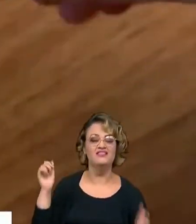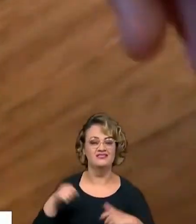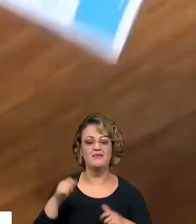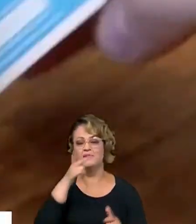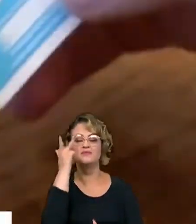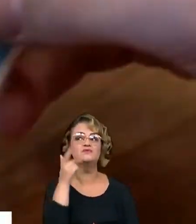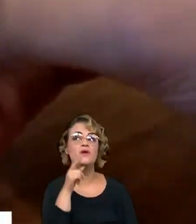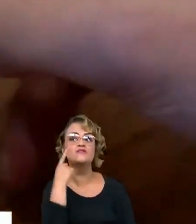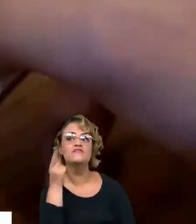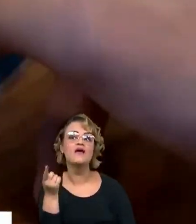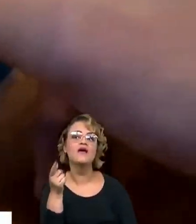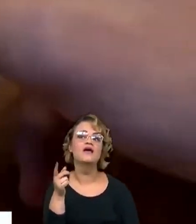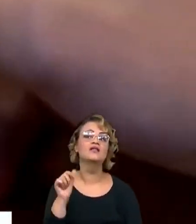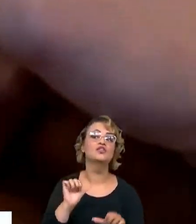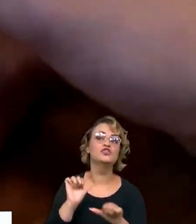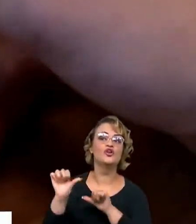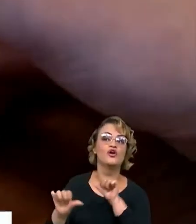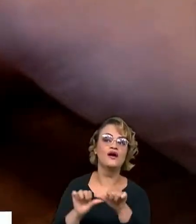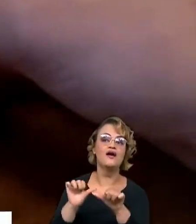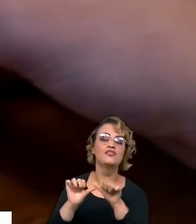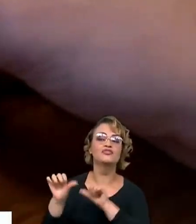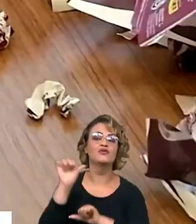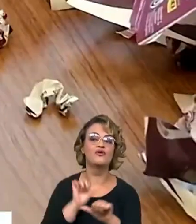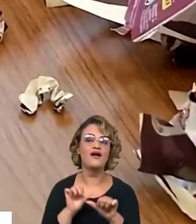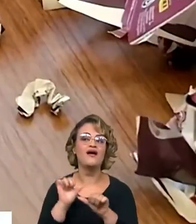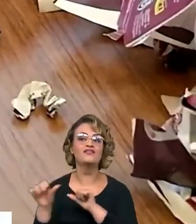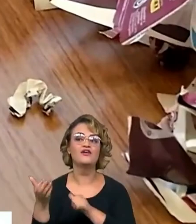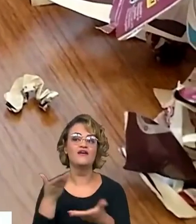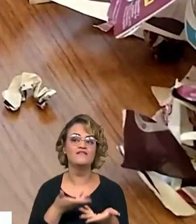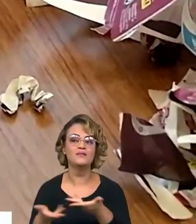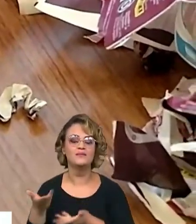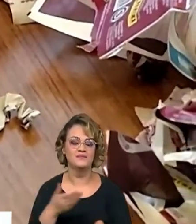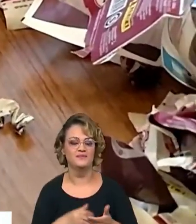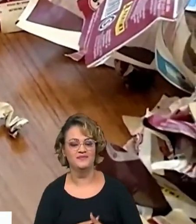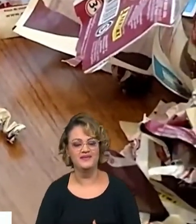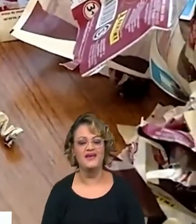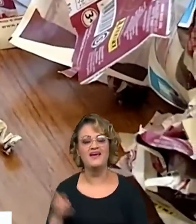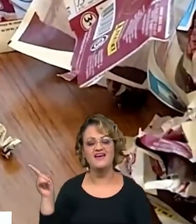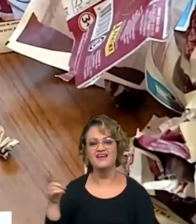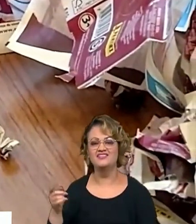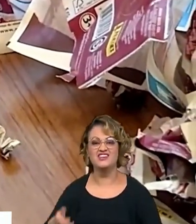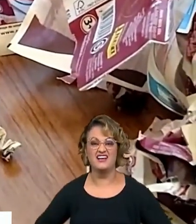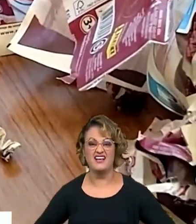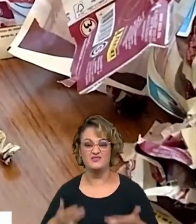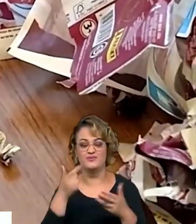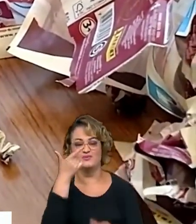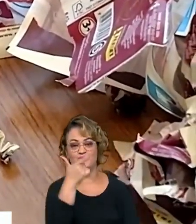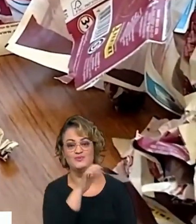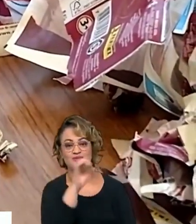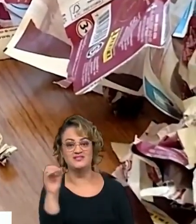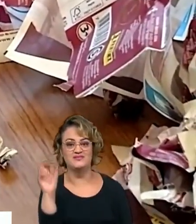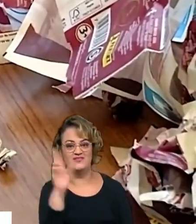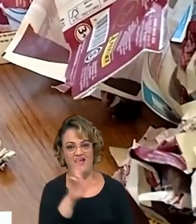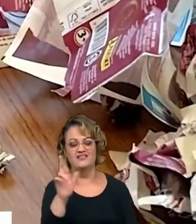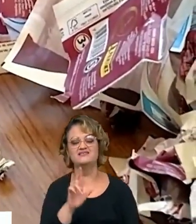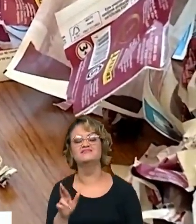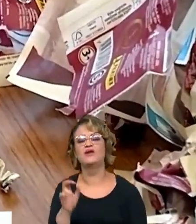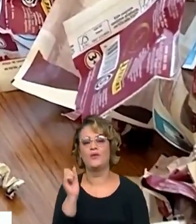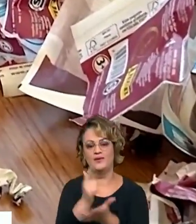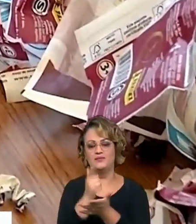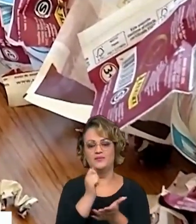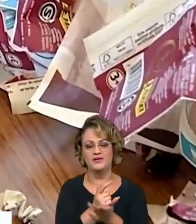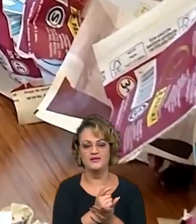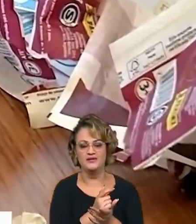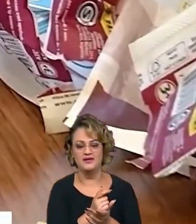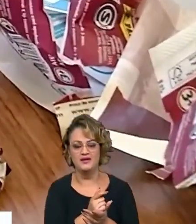colecionadores a saber quais adesivos faltam. O Rafael já gastou 200 reais. Quando você compra o álbum